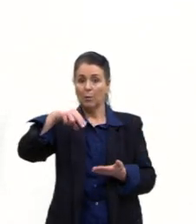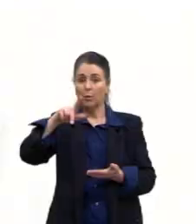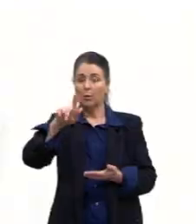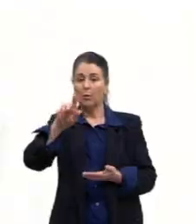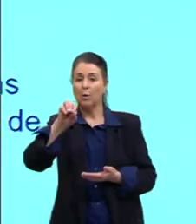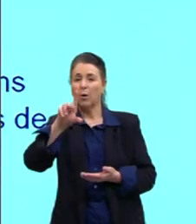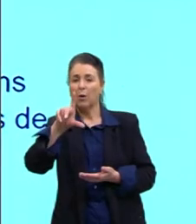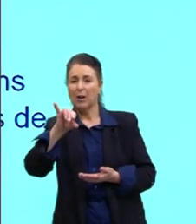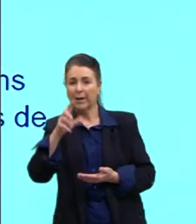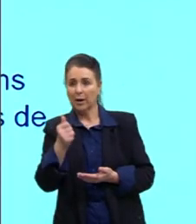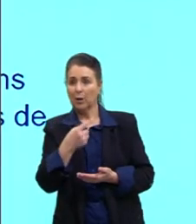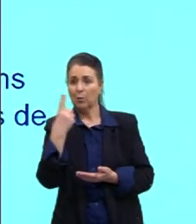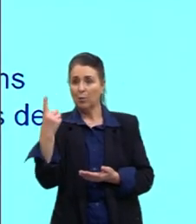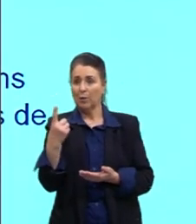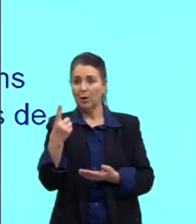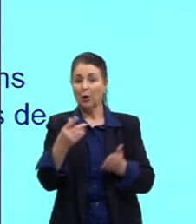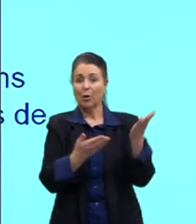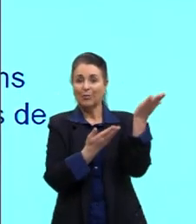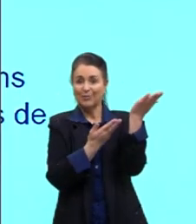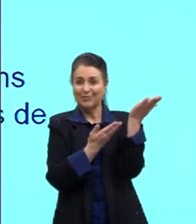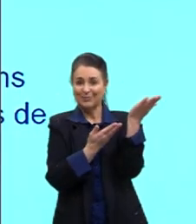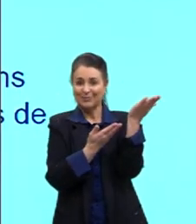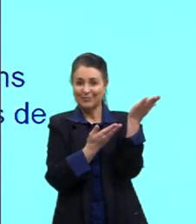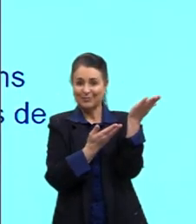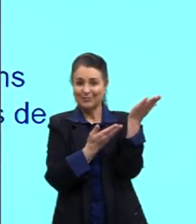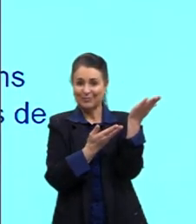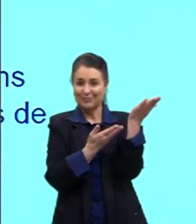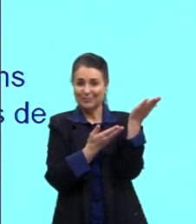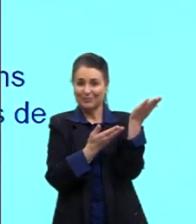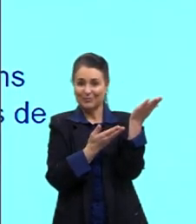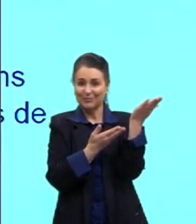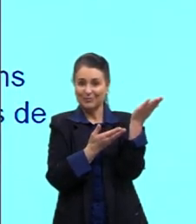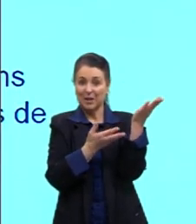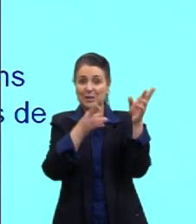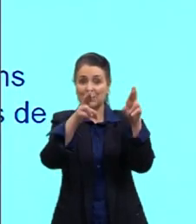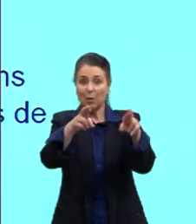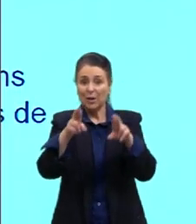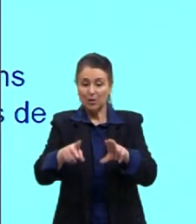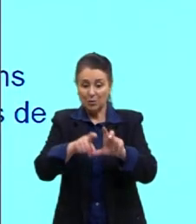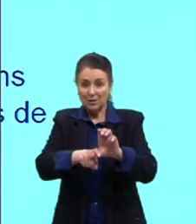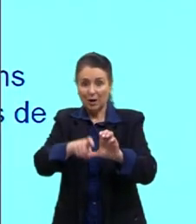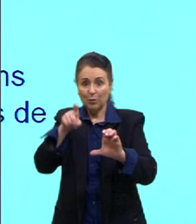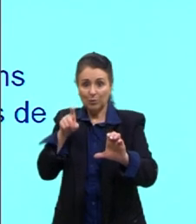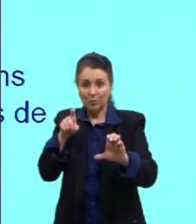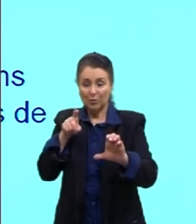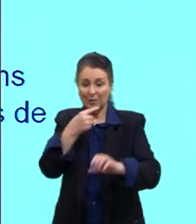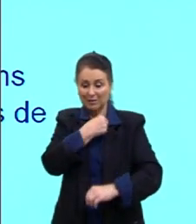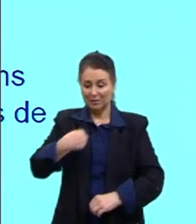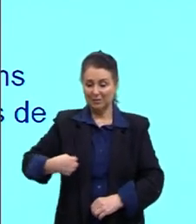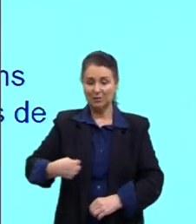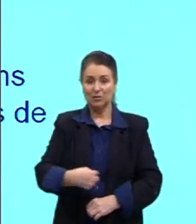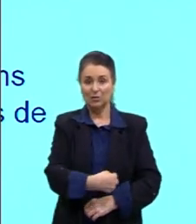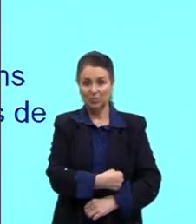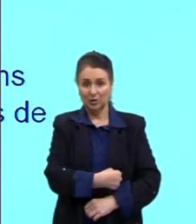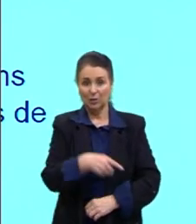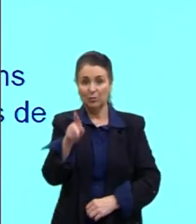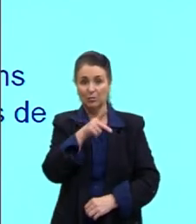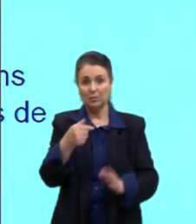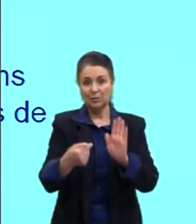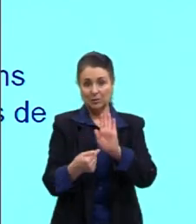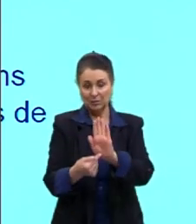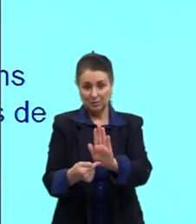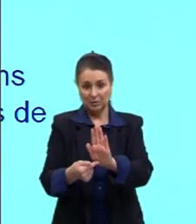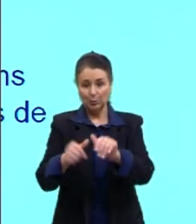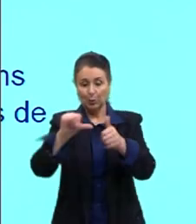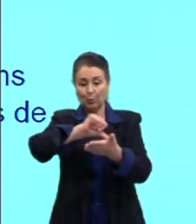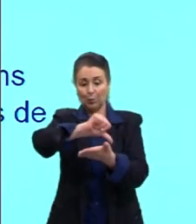Xinjiang, né, Tibete, Guangxin e Ningxin, tá? Que são essas regiões aqui que eu estou mostrando para vocês, que